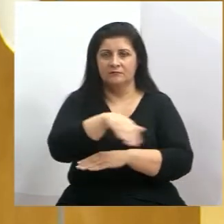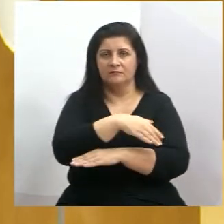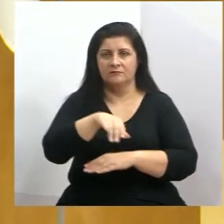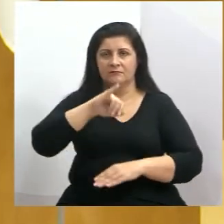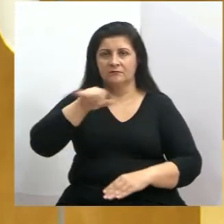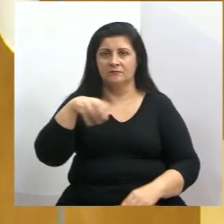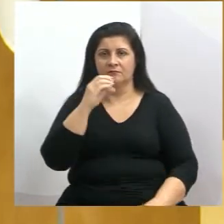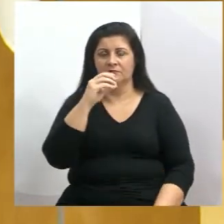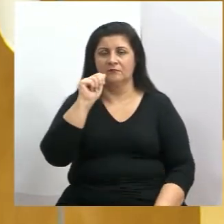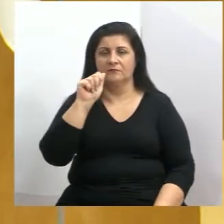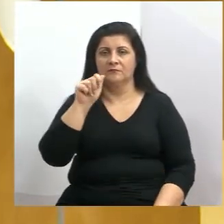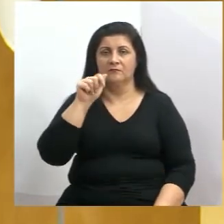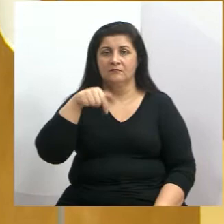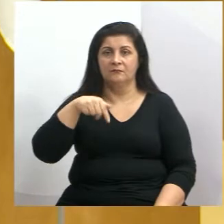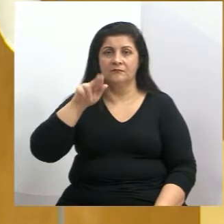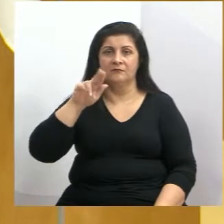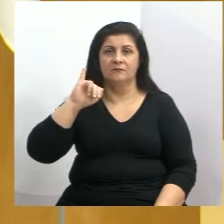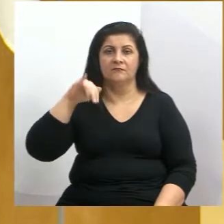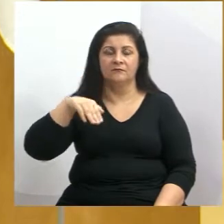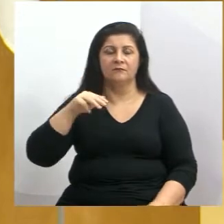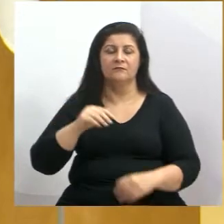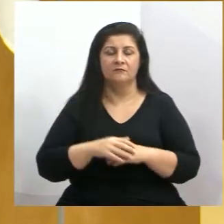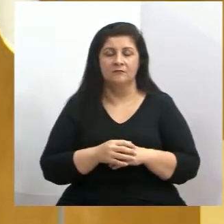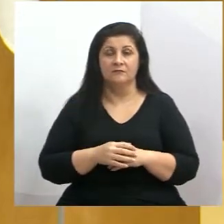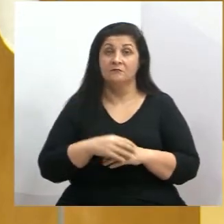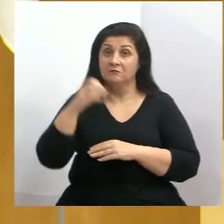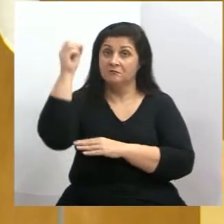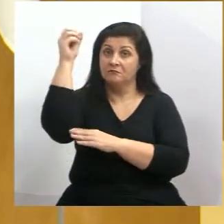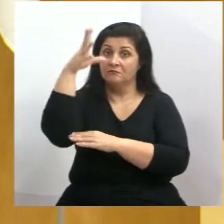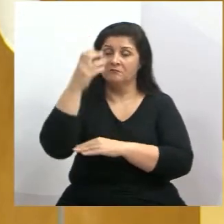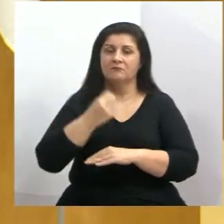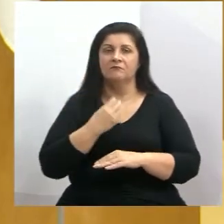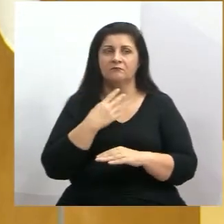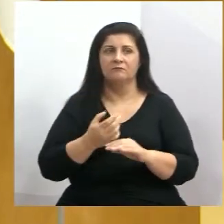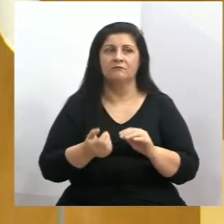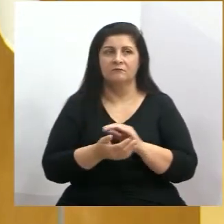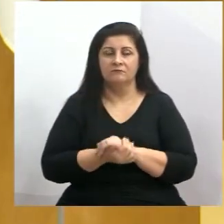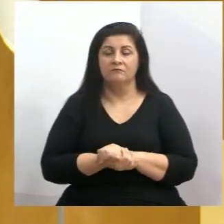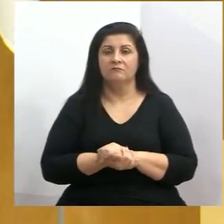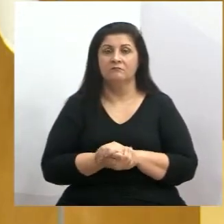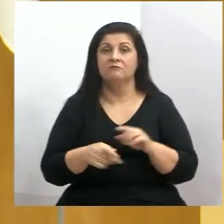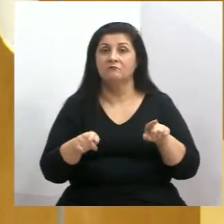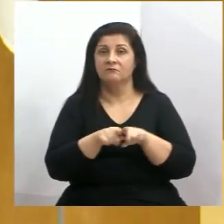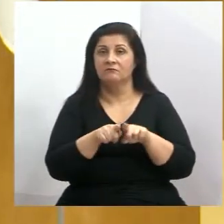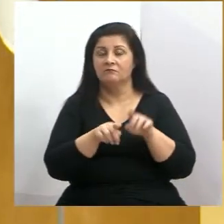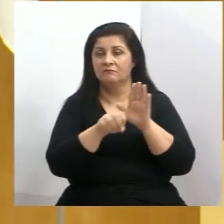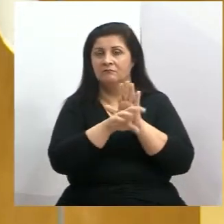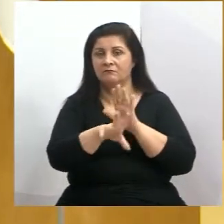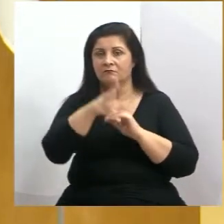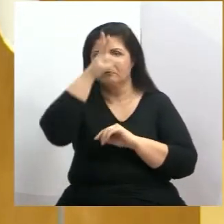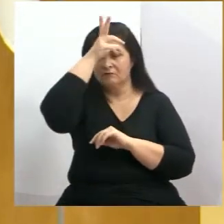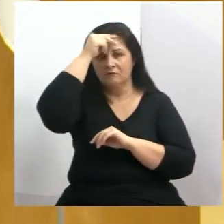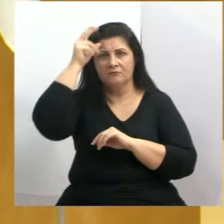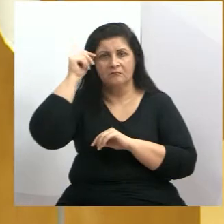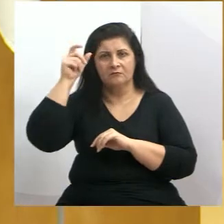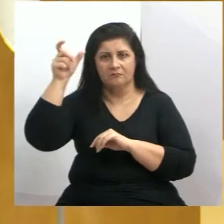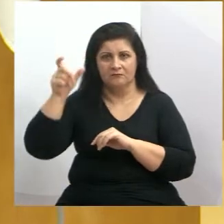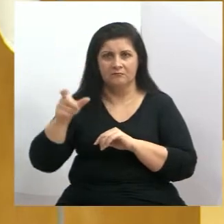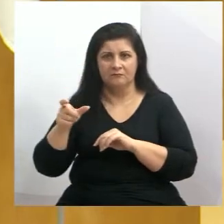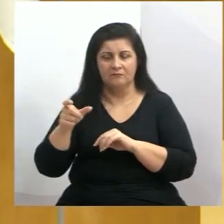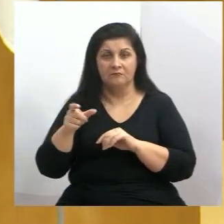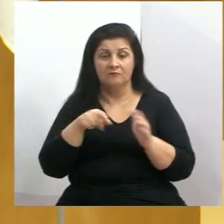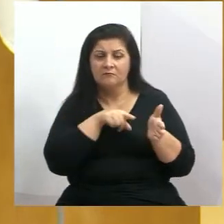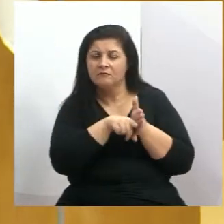e ficou muito bom ali a iluminação de LED, em seguida a gente já fez também aí uma indicação ao prefeito que estude a possibilidade